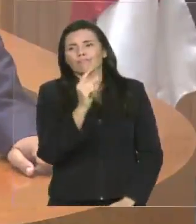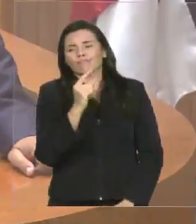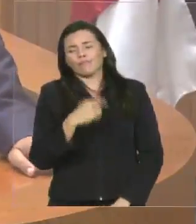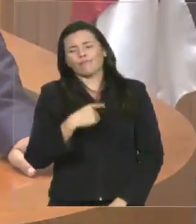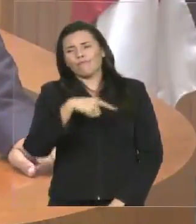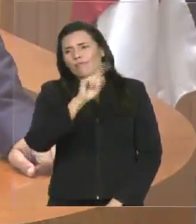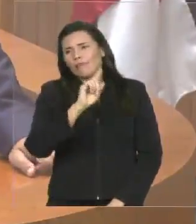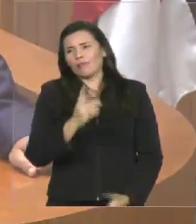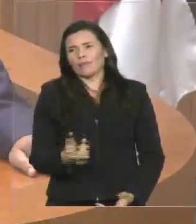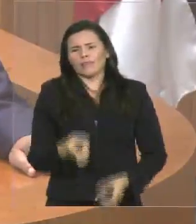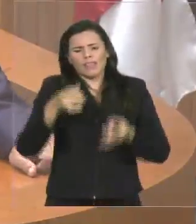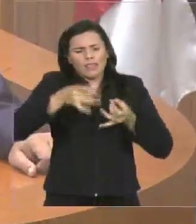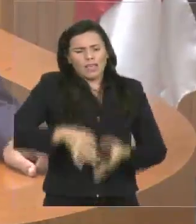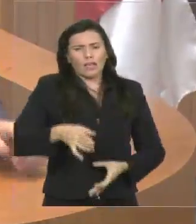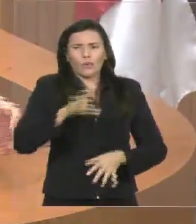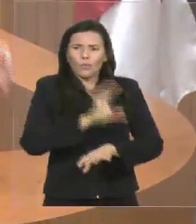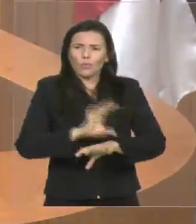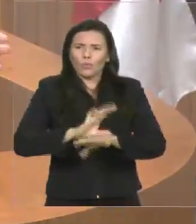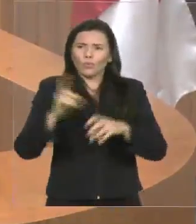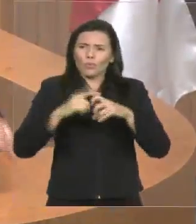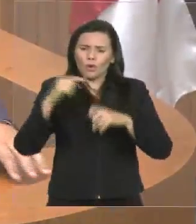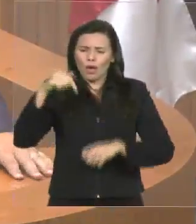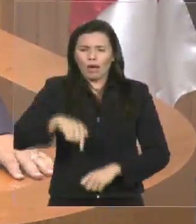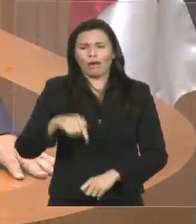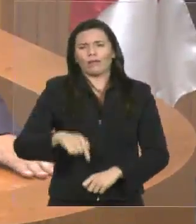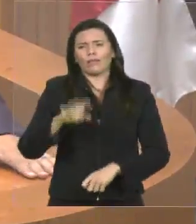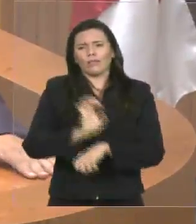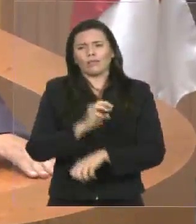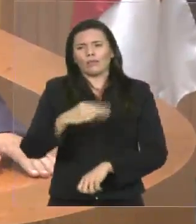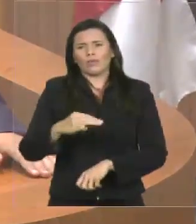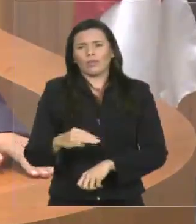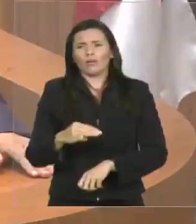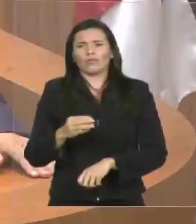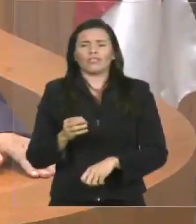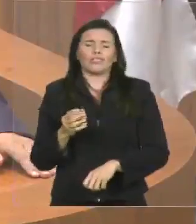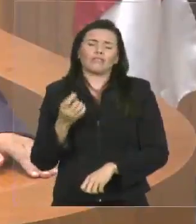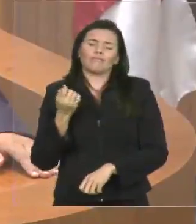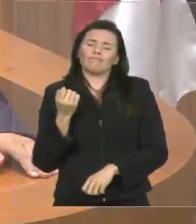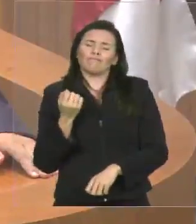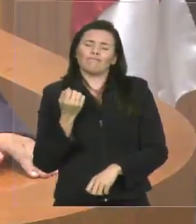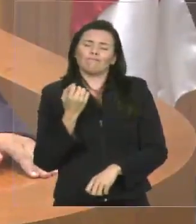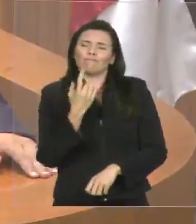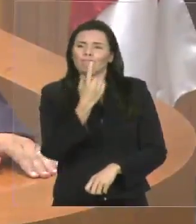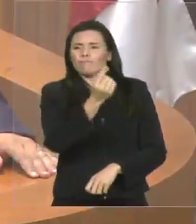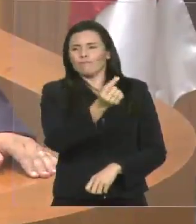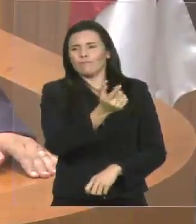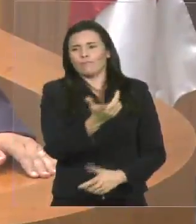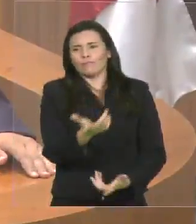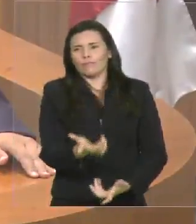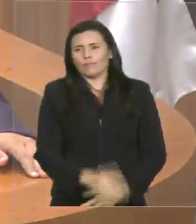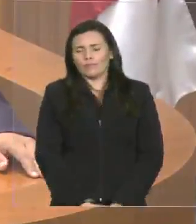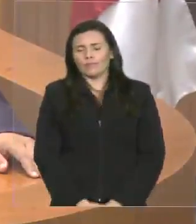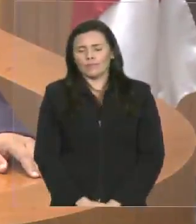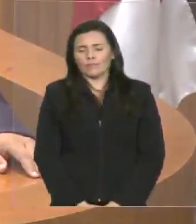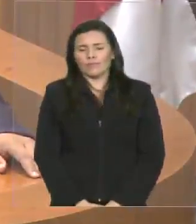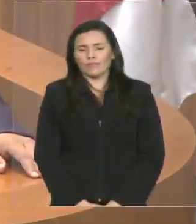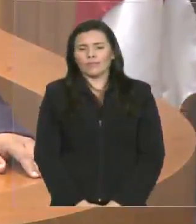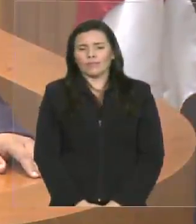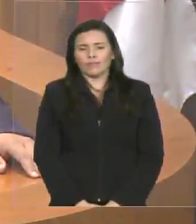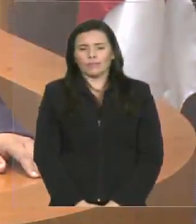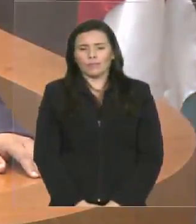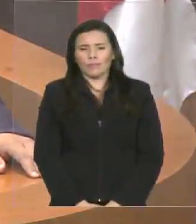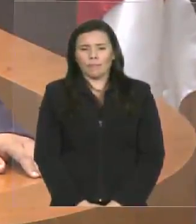encaminhando nesta Casa, em que agradeço aos companheiros deputados e deputadas que